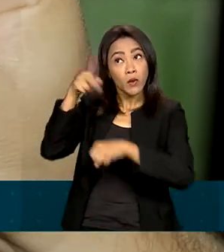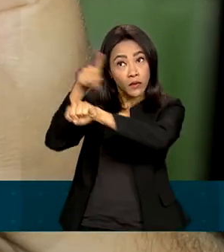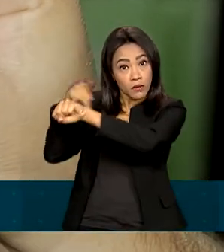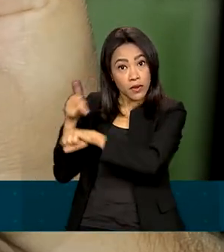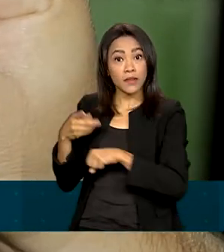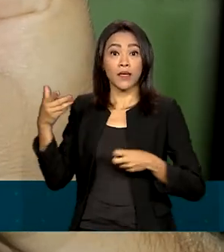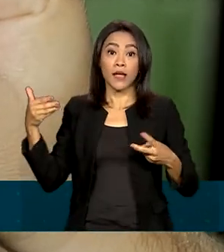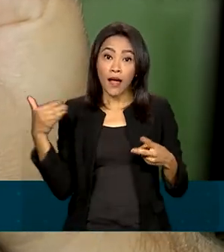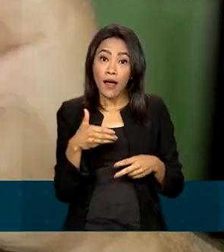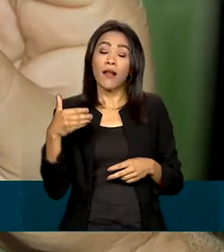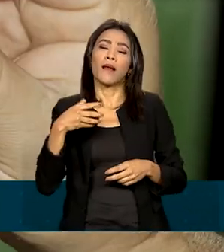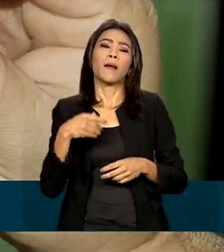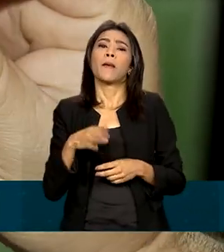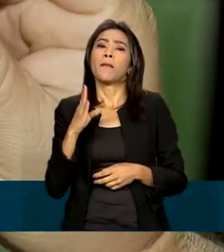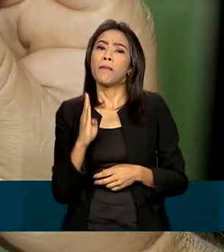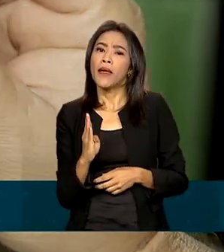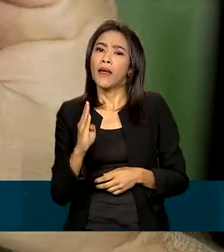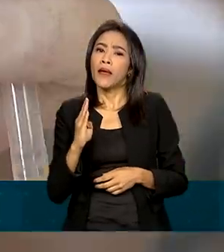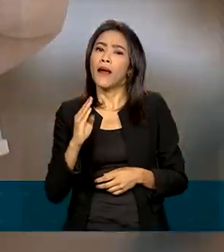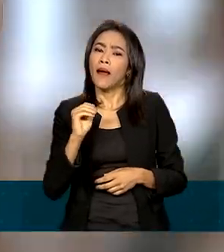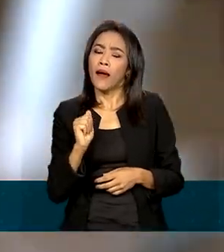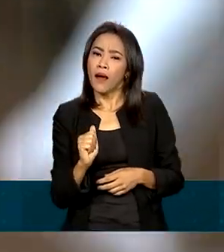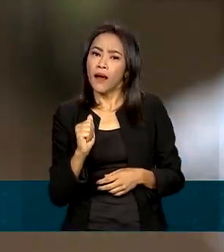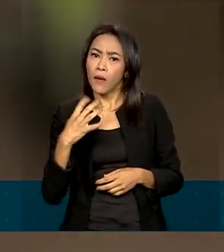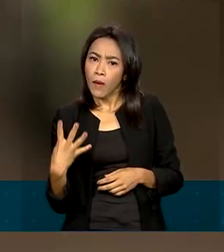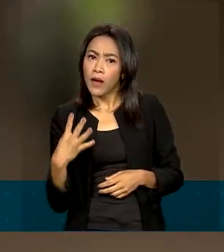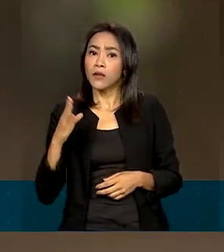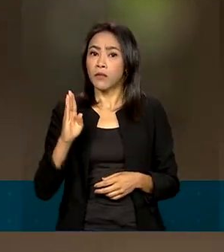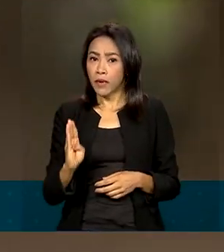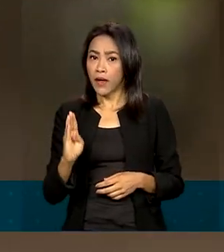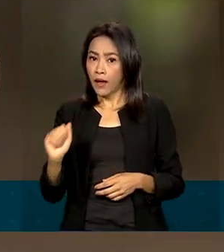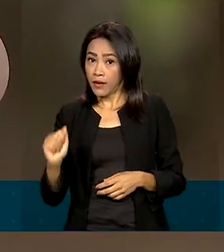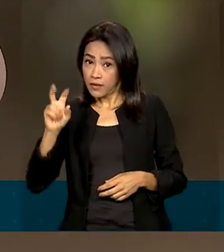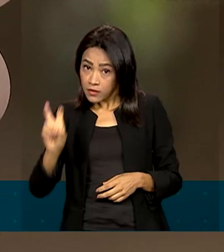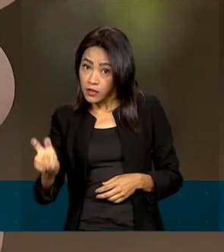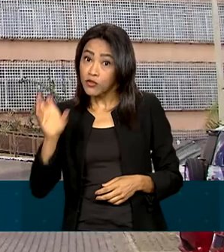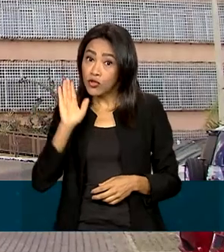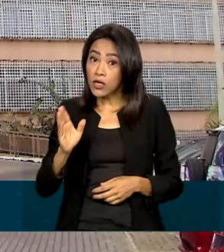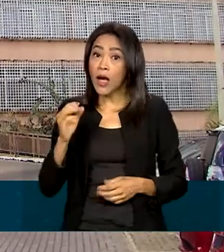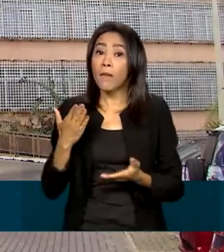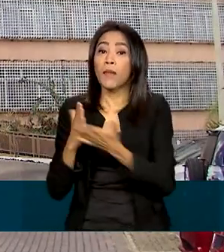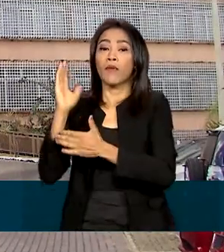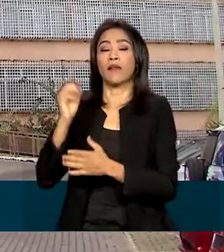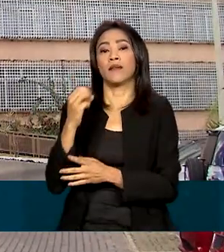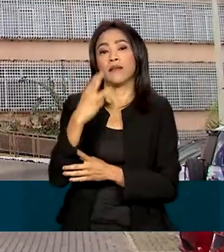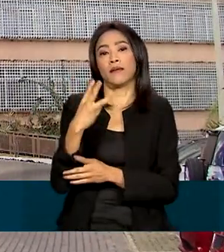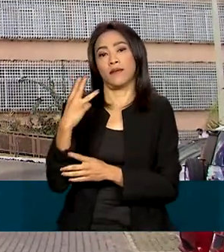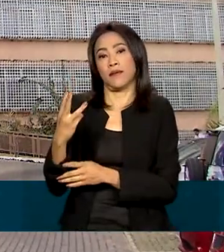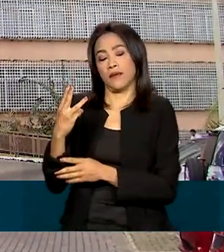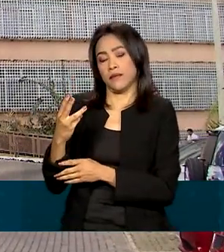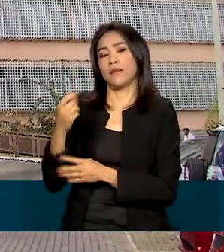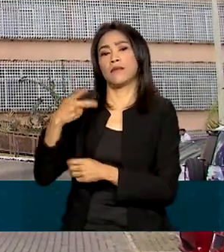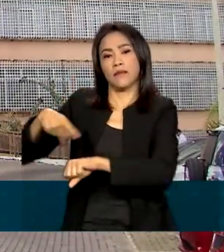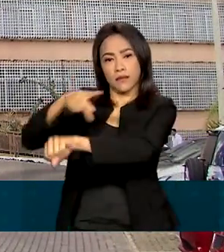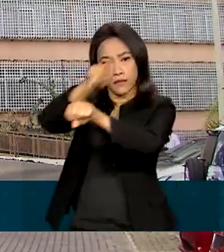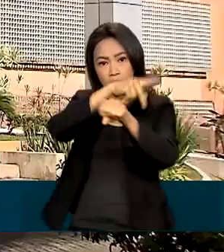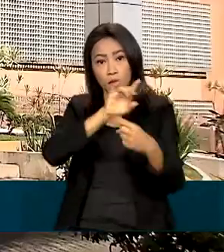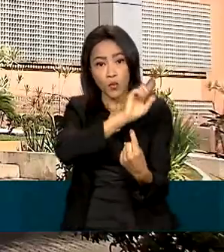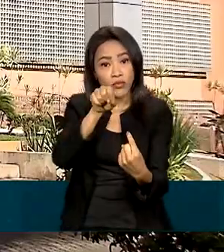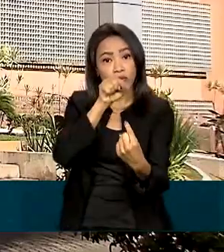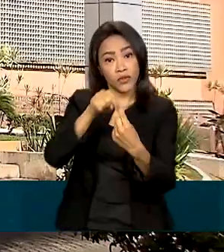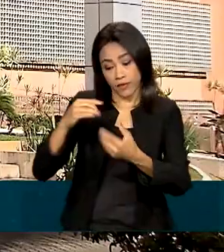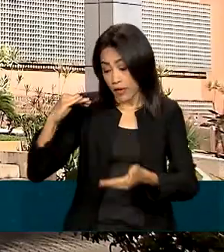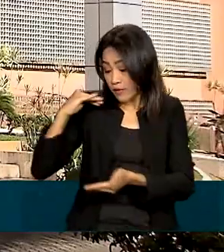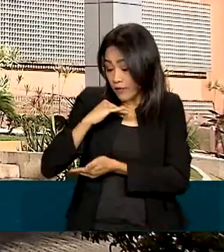variante original BA4 e BA5 e está aprovada em 33 países. Segundo a Anvisa, o objetivo é